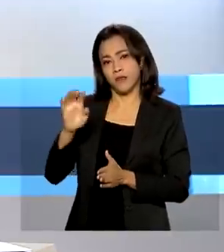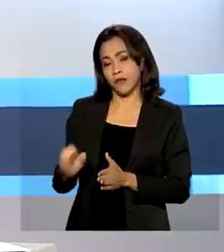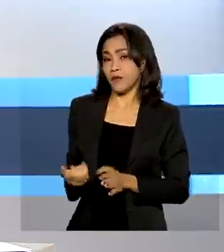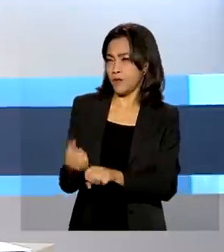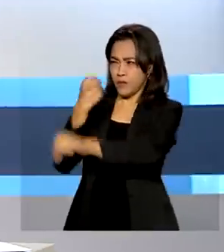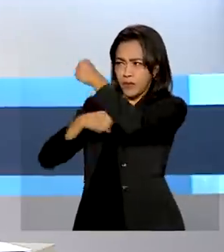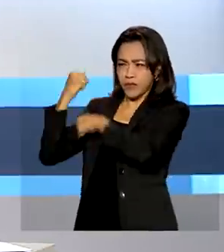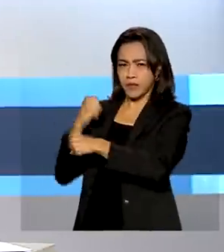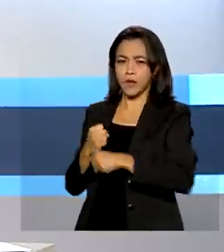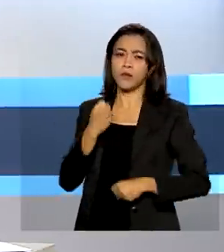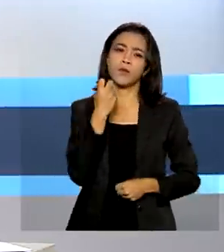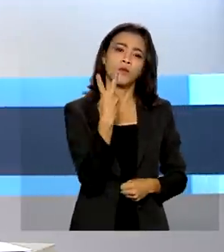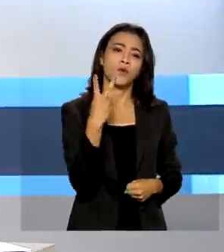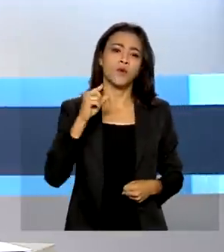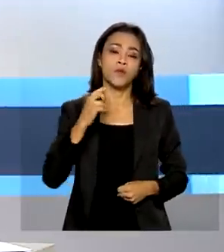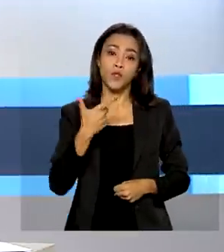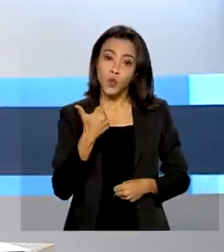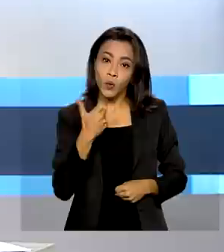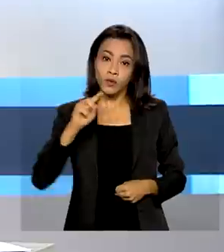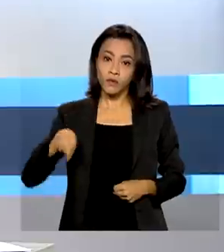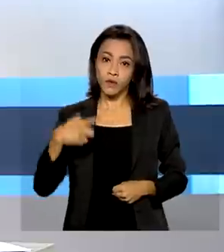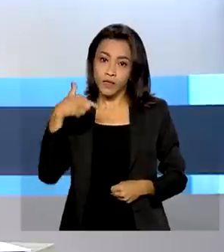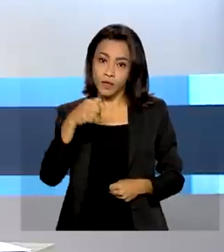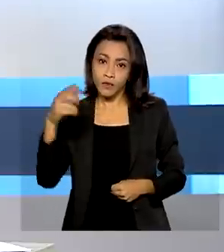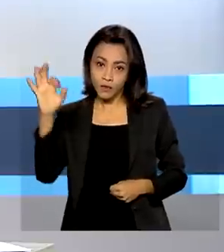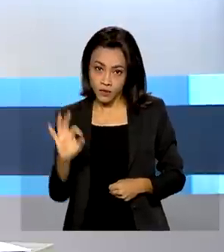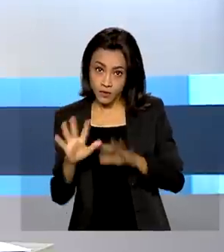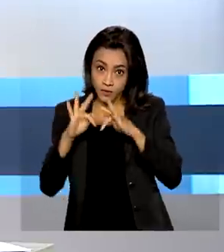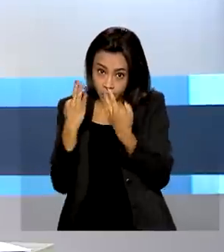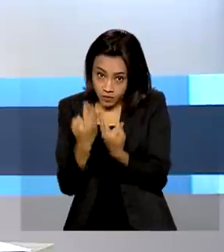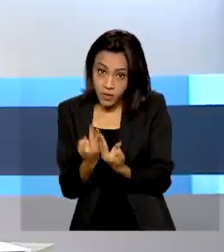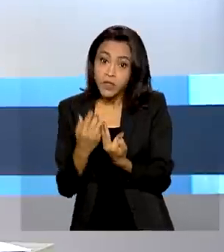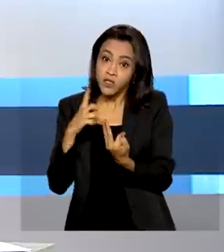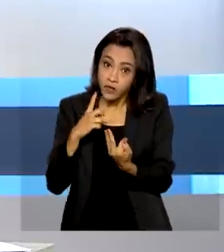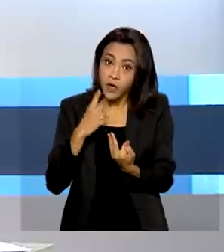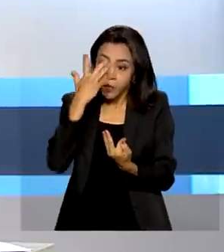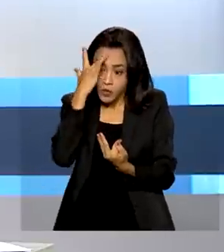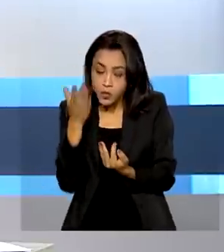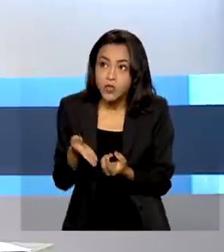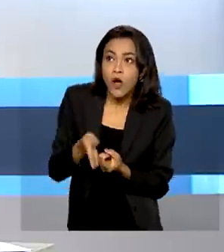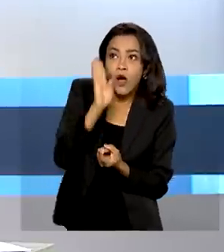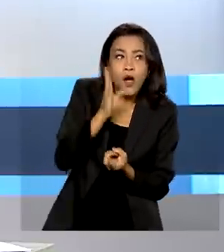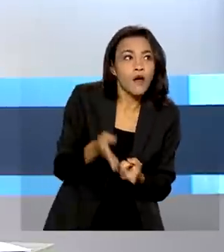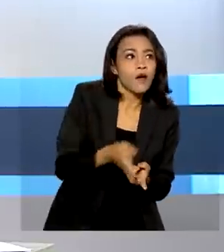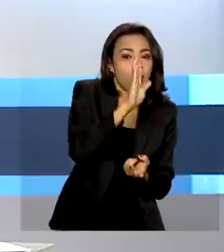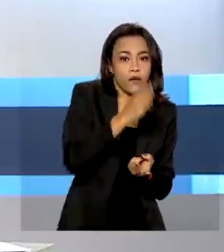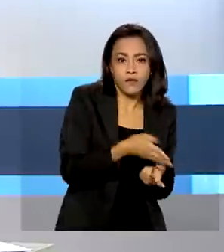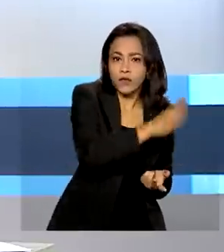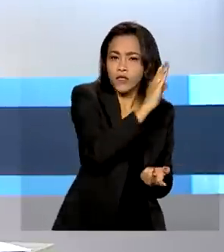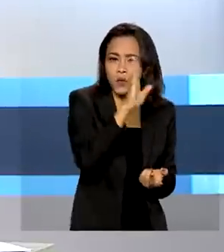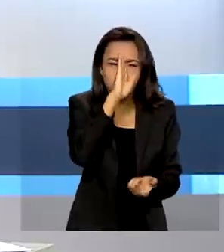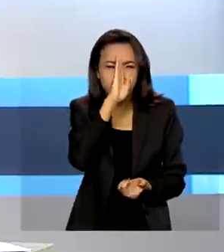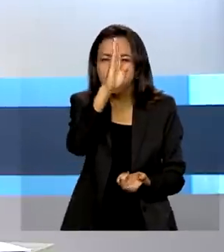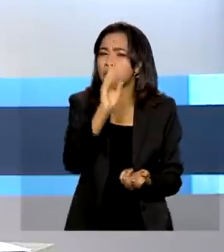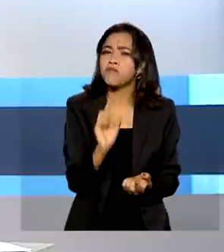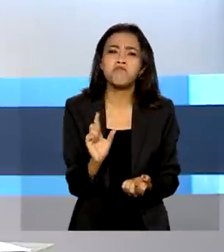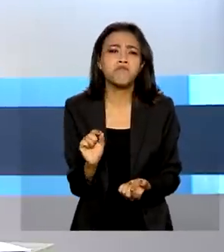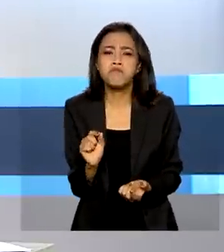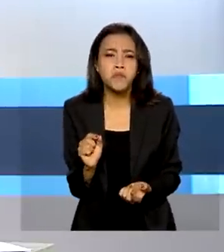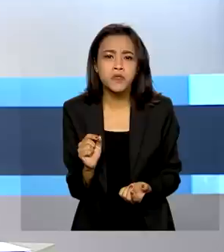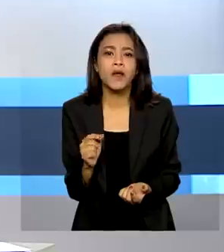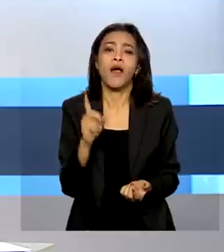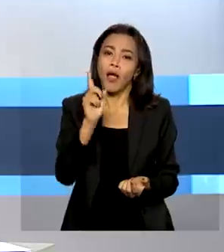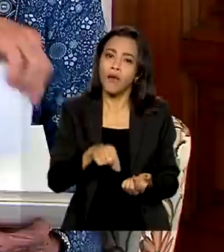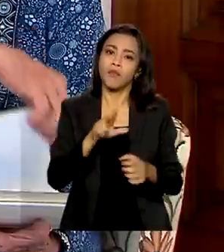12,7% das famílias tiveram pessoas que fizeram as malas. O principal motivo? A